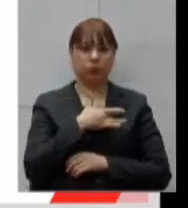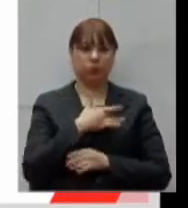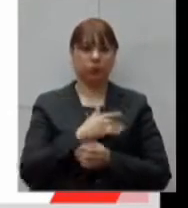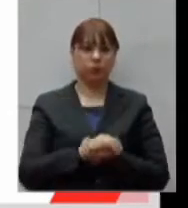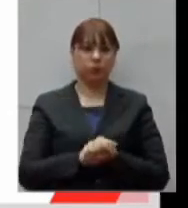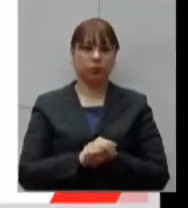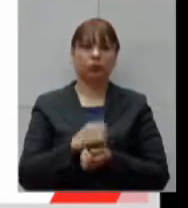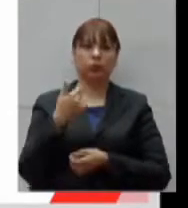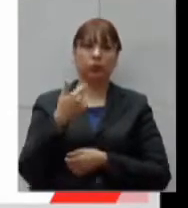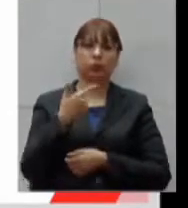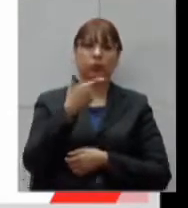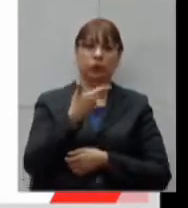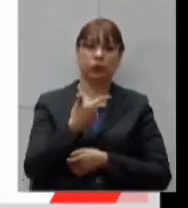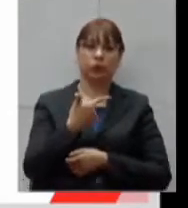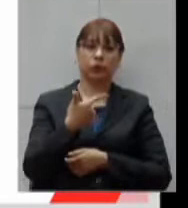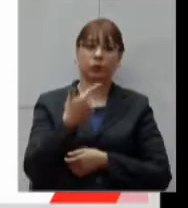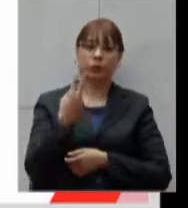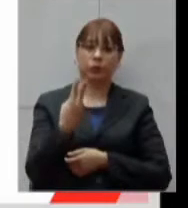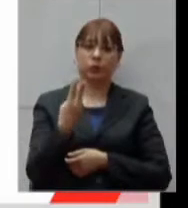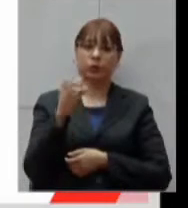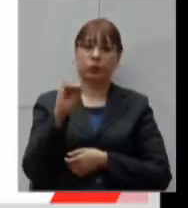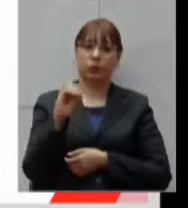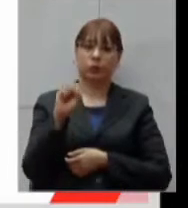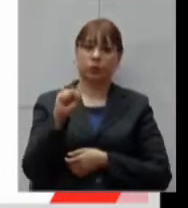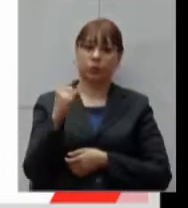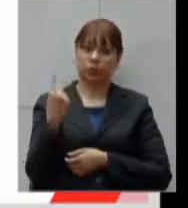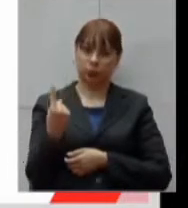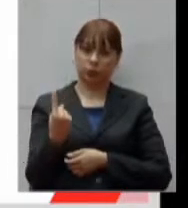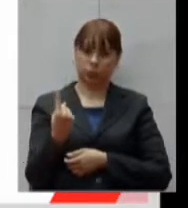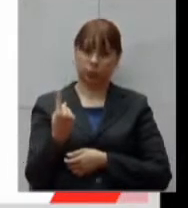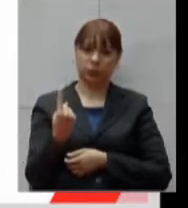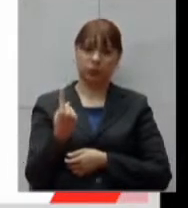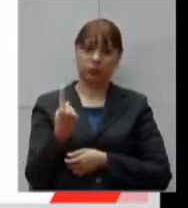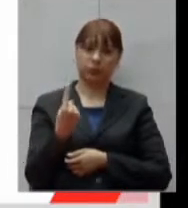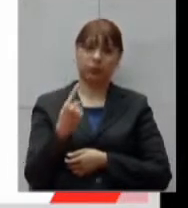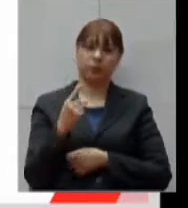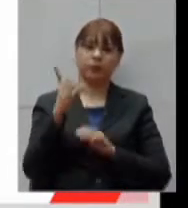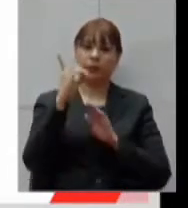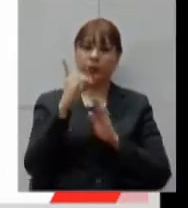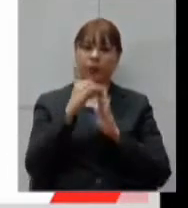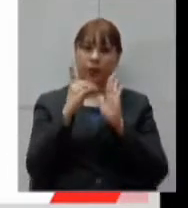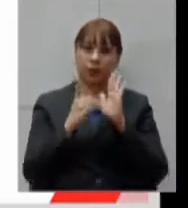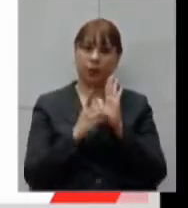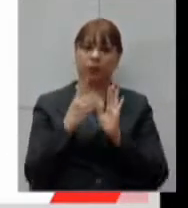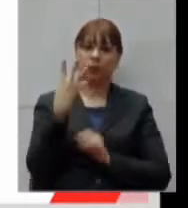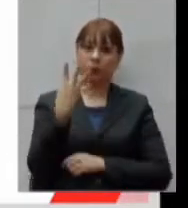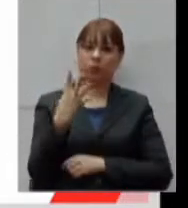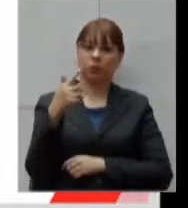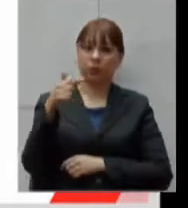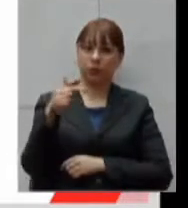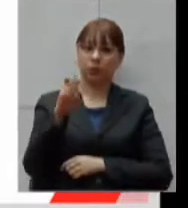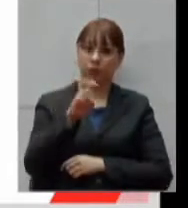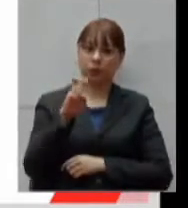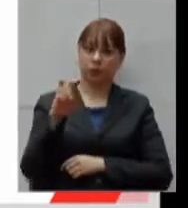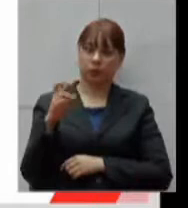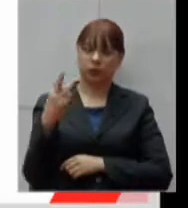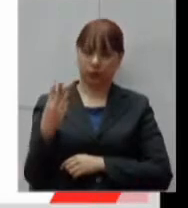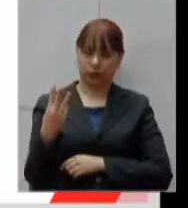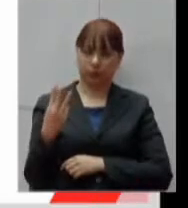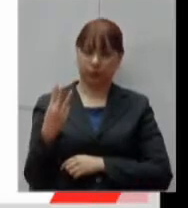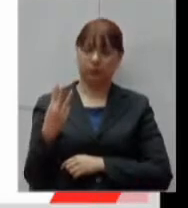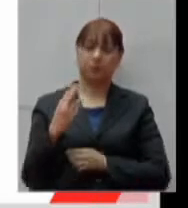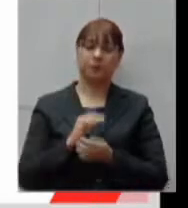47.553. A previsão do início, nesse momento, do hospital de campanha era